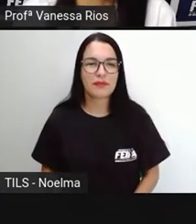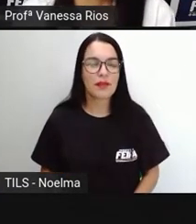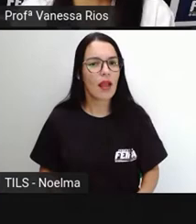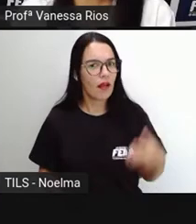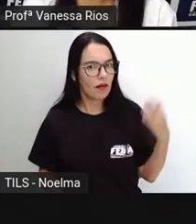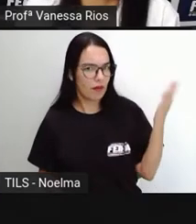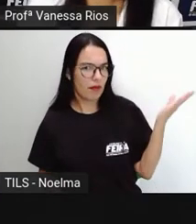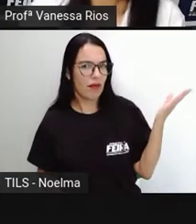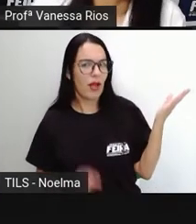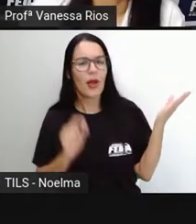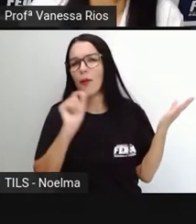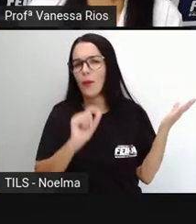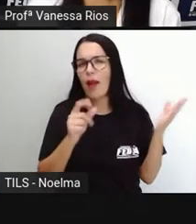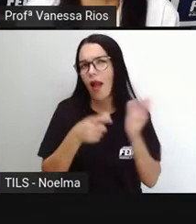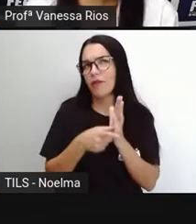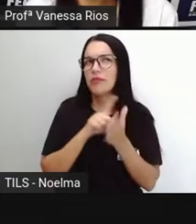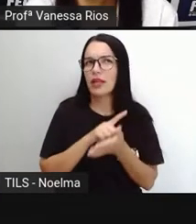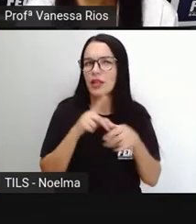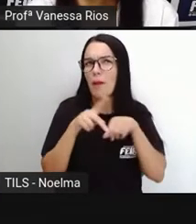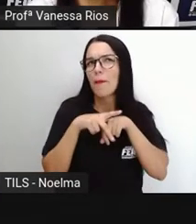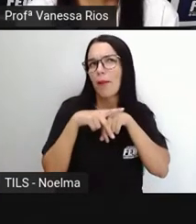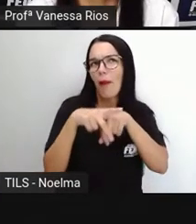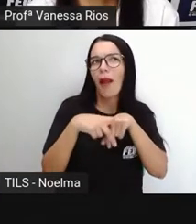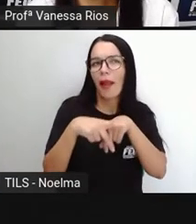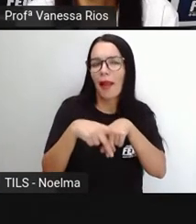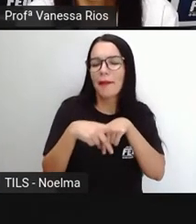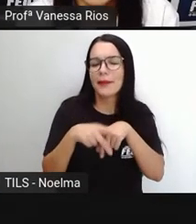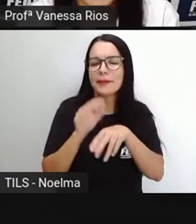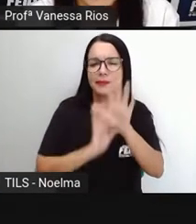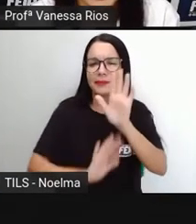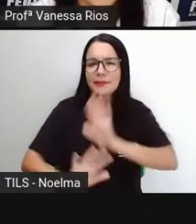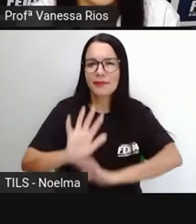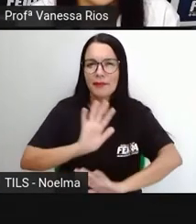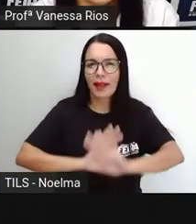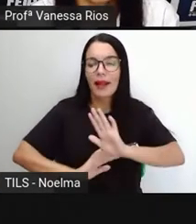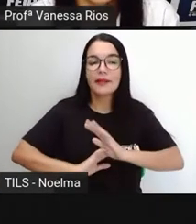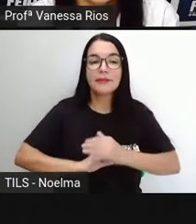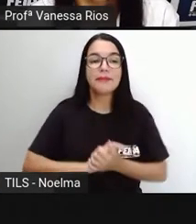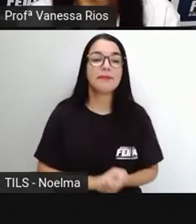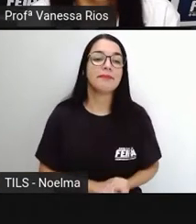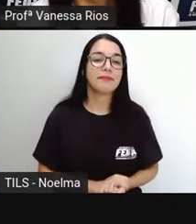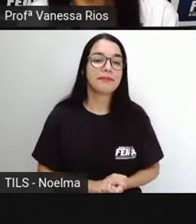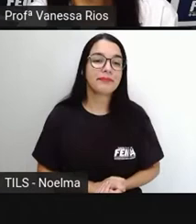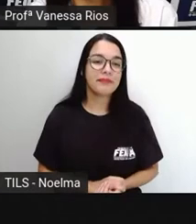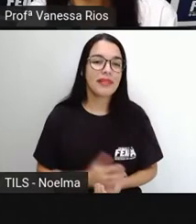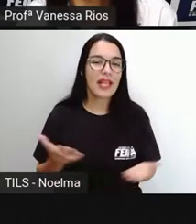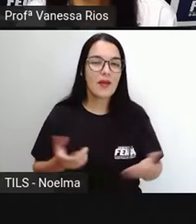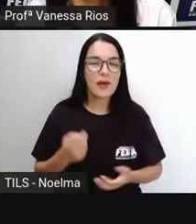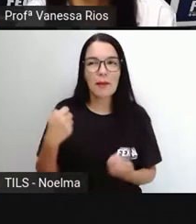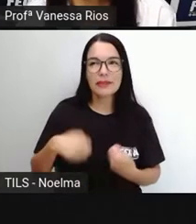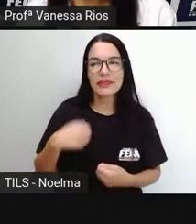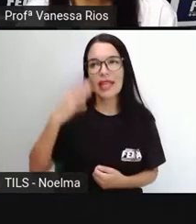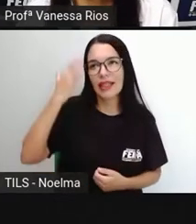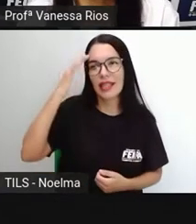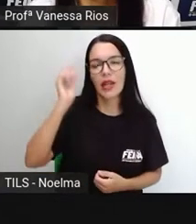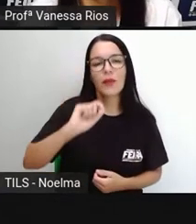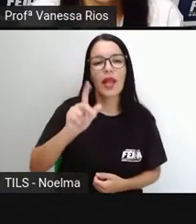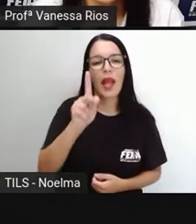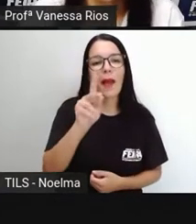Mas antes de entendermos o que é poema ou relembrarmos o que é poema, a gente precisa entender o que é